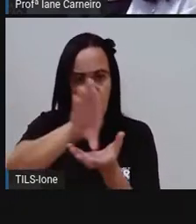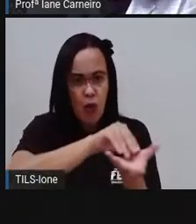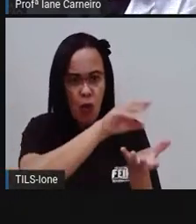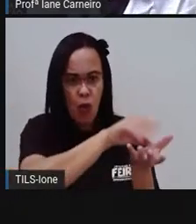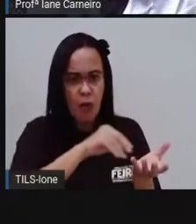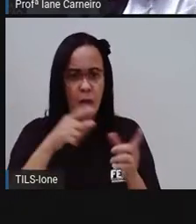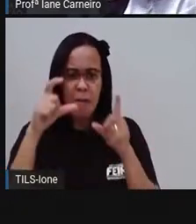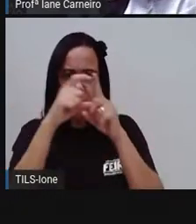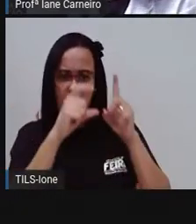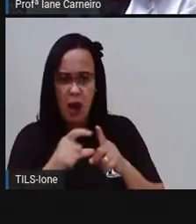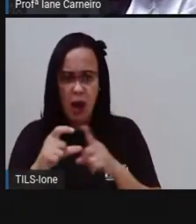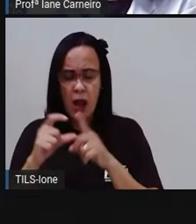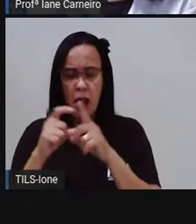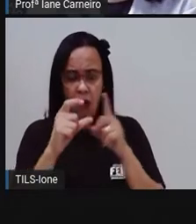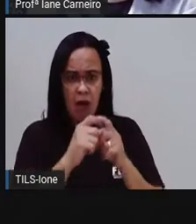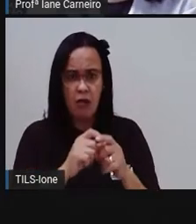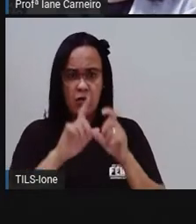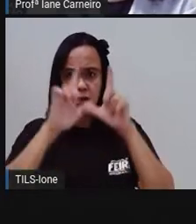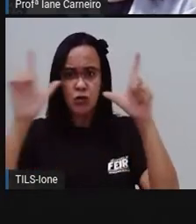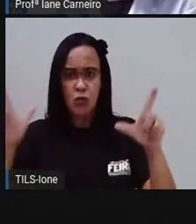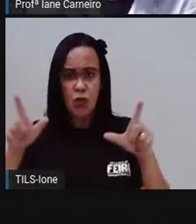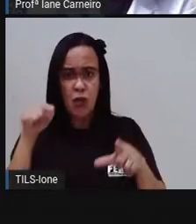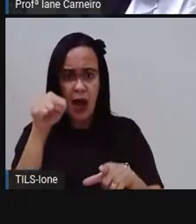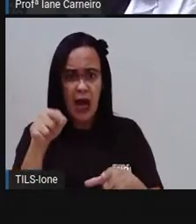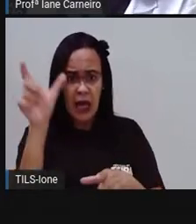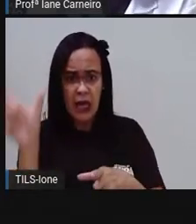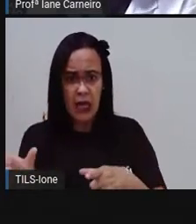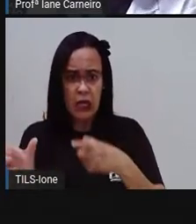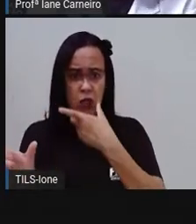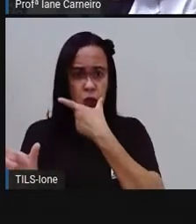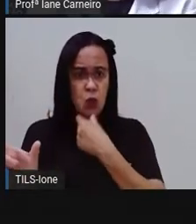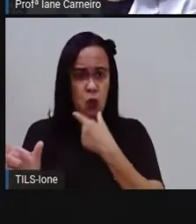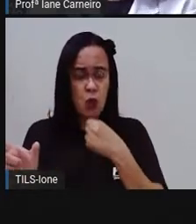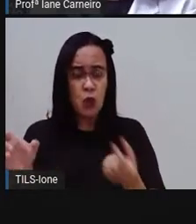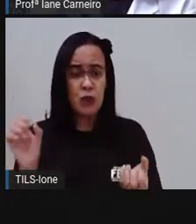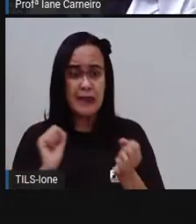quadro, Pedro entrava em desespero.